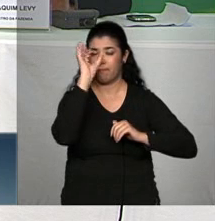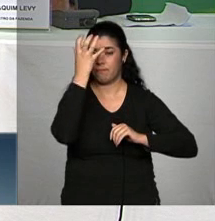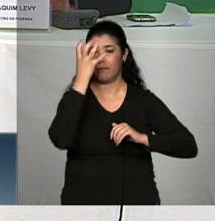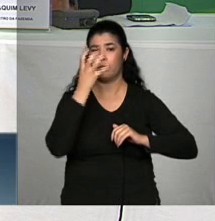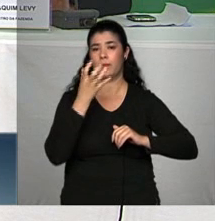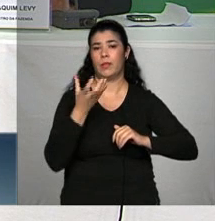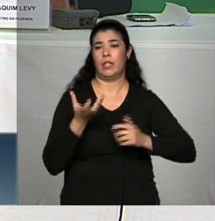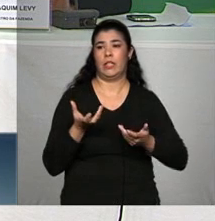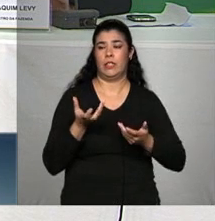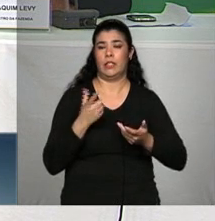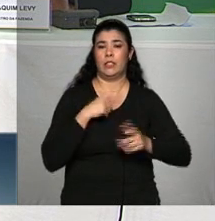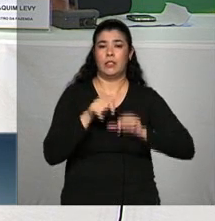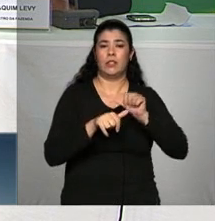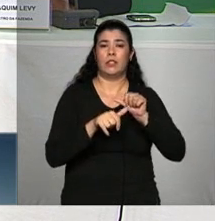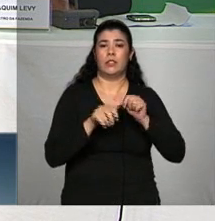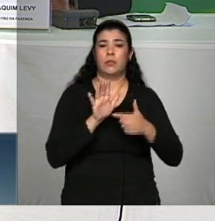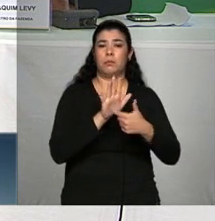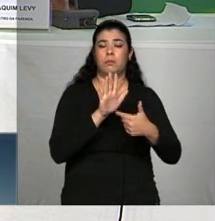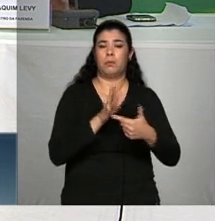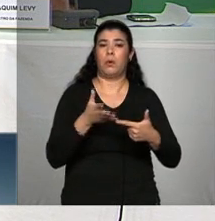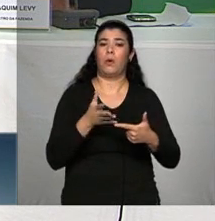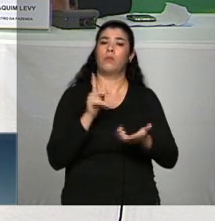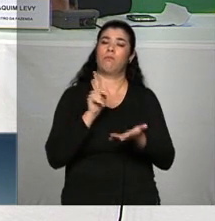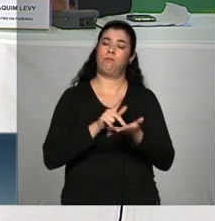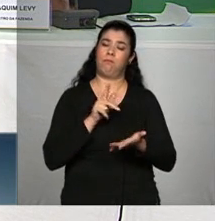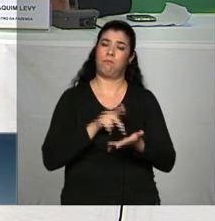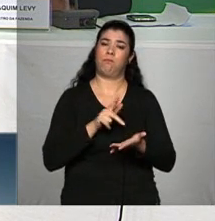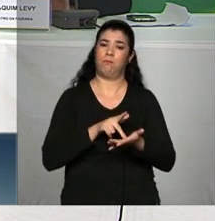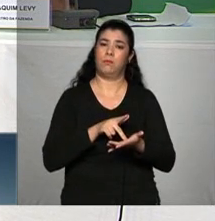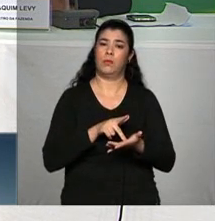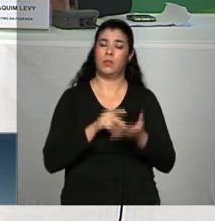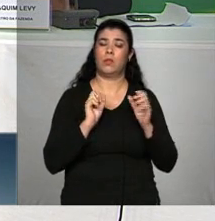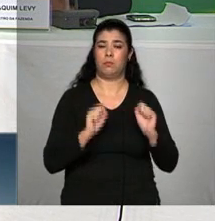assim torna super concreta tanto